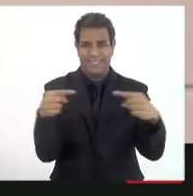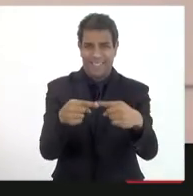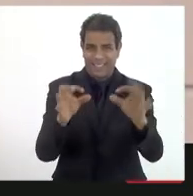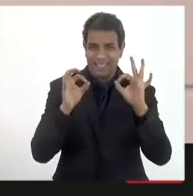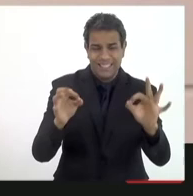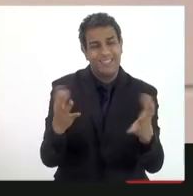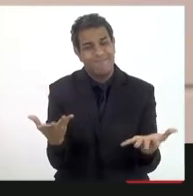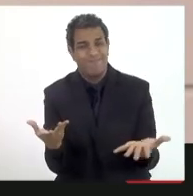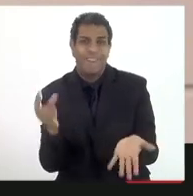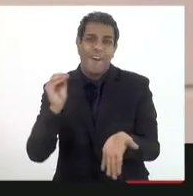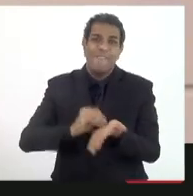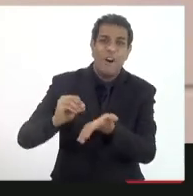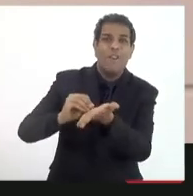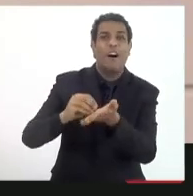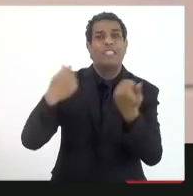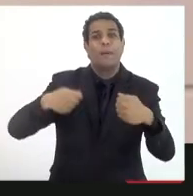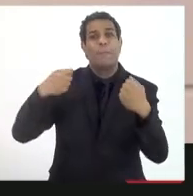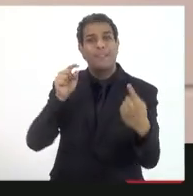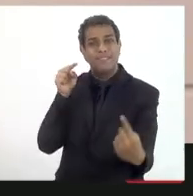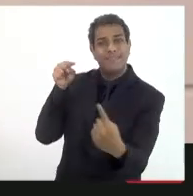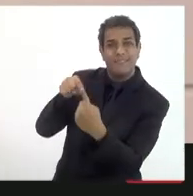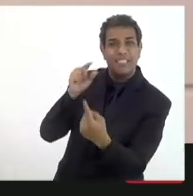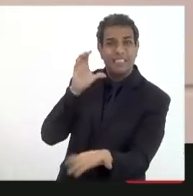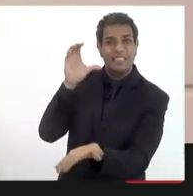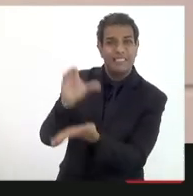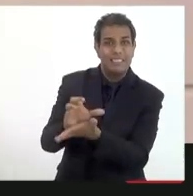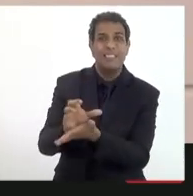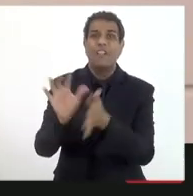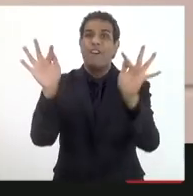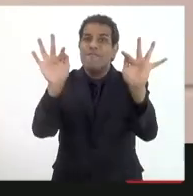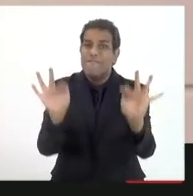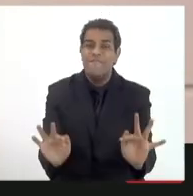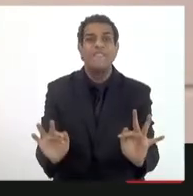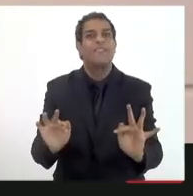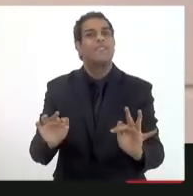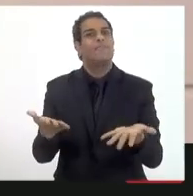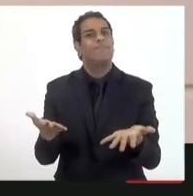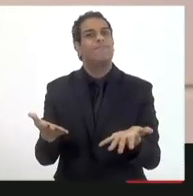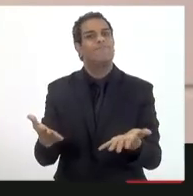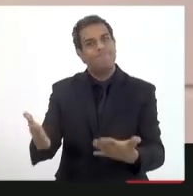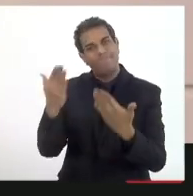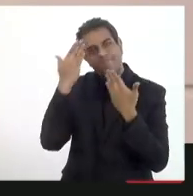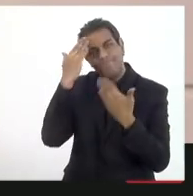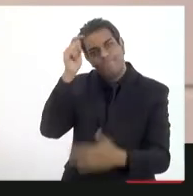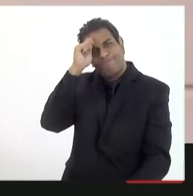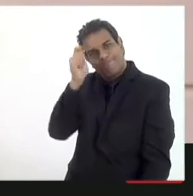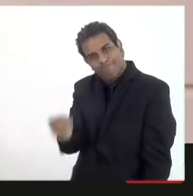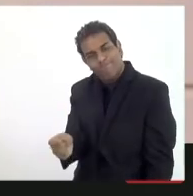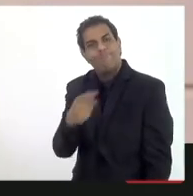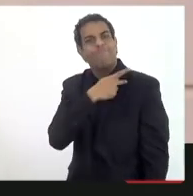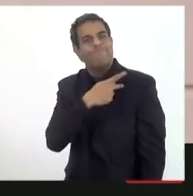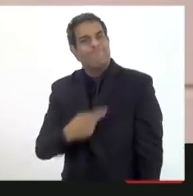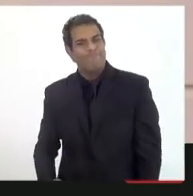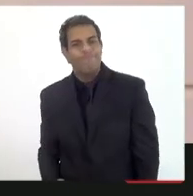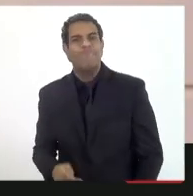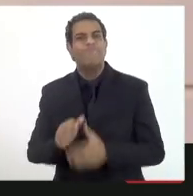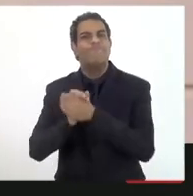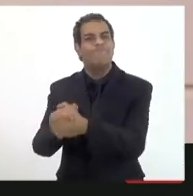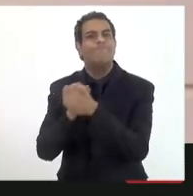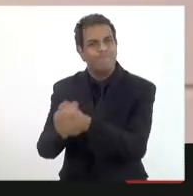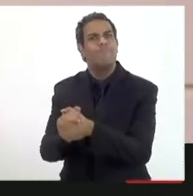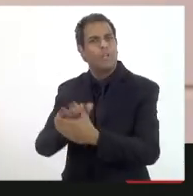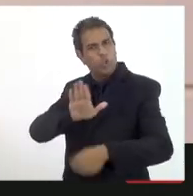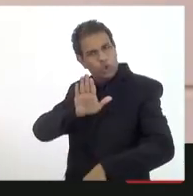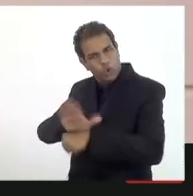e para isso é fundamental esse fundo de forma que é uma felicíssima ideia de sua parte quero cumprimentá-lo me colocar à disposição para ajudar para